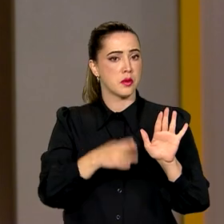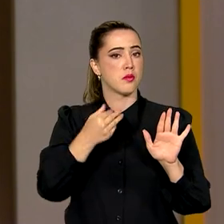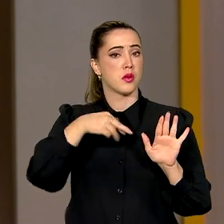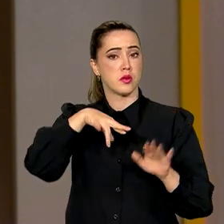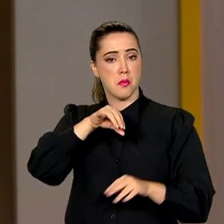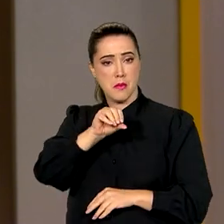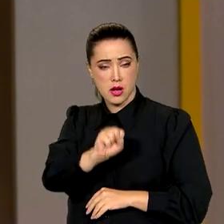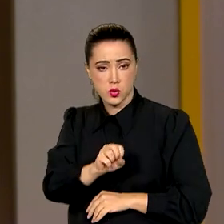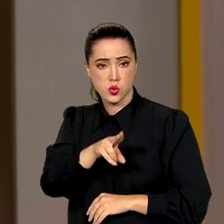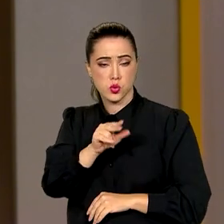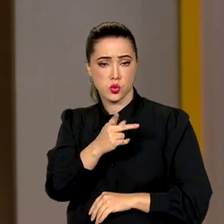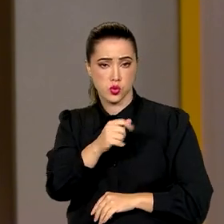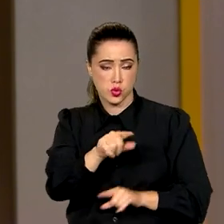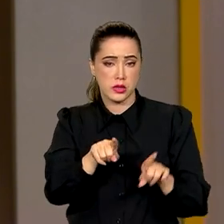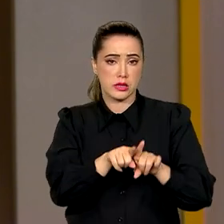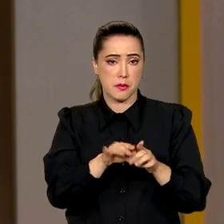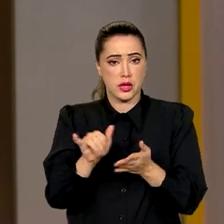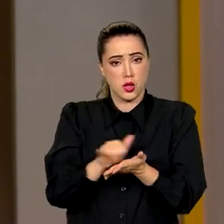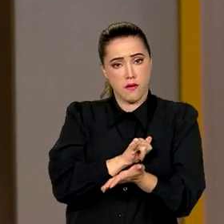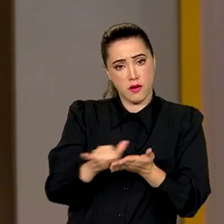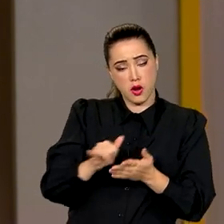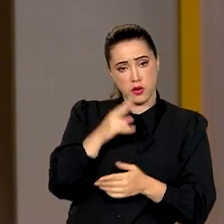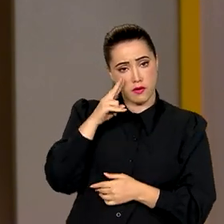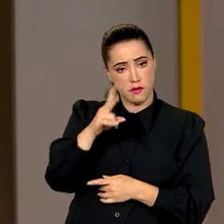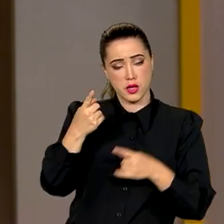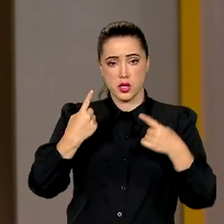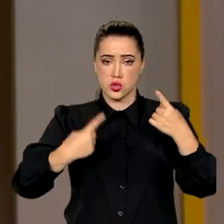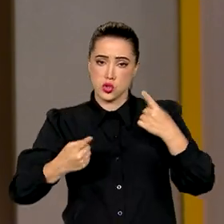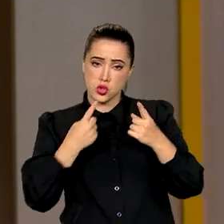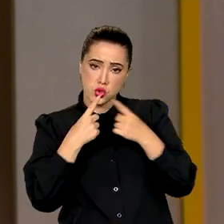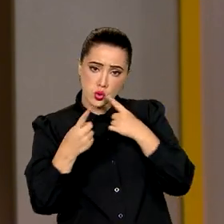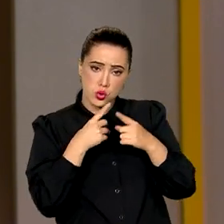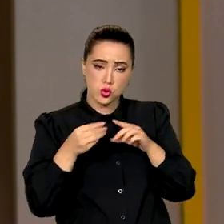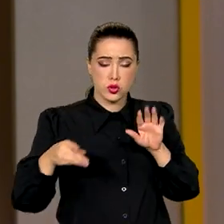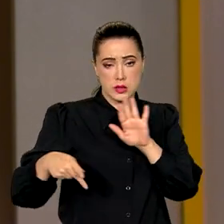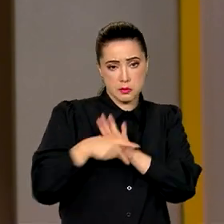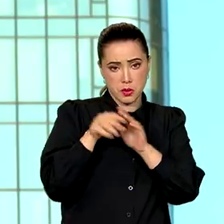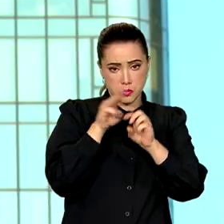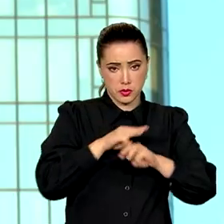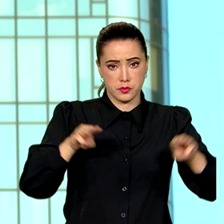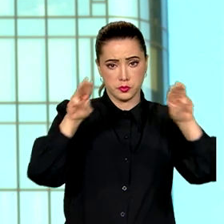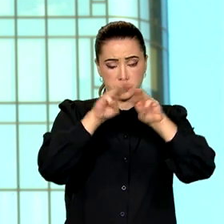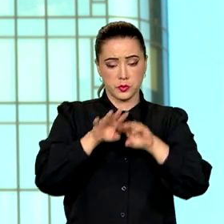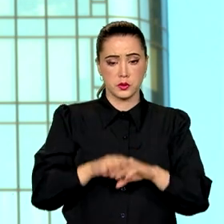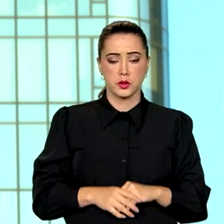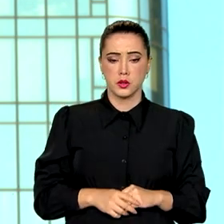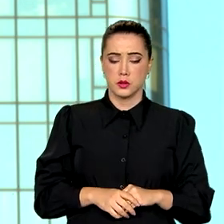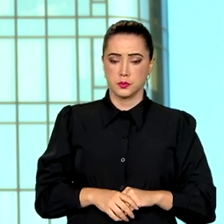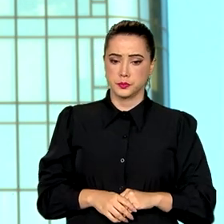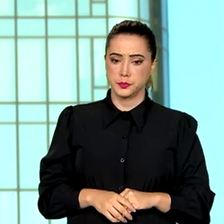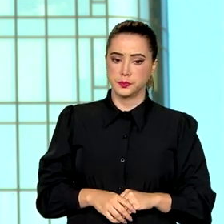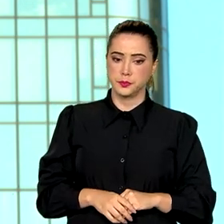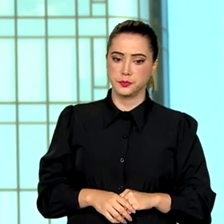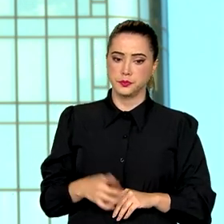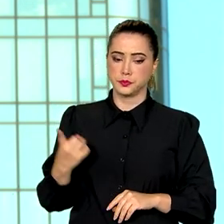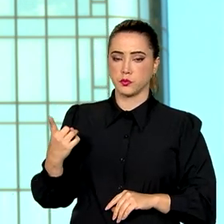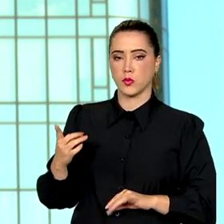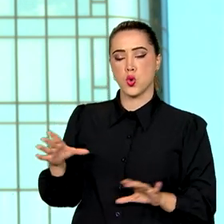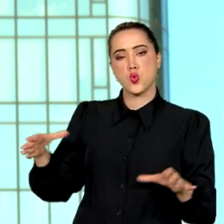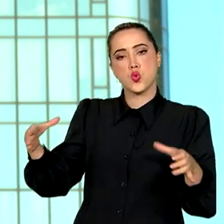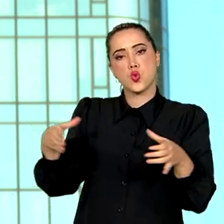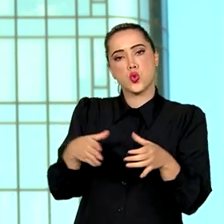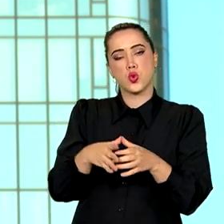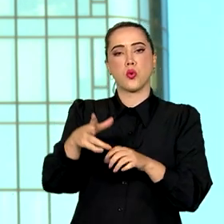Uchoa, que também está em Nova Iorque, acompanhando os debates da Assembleia Geral da ONU. Organização das